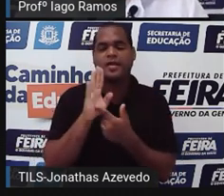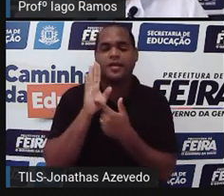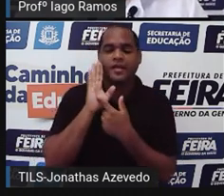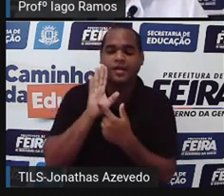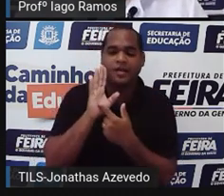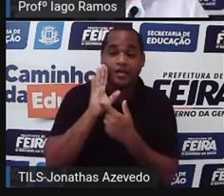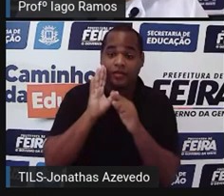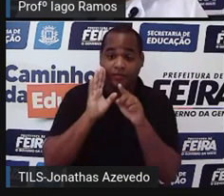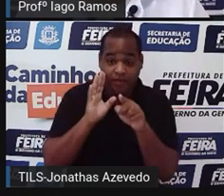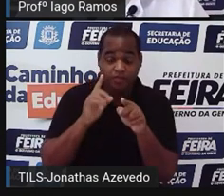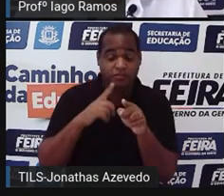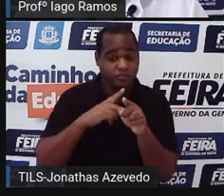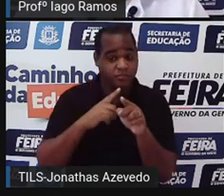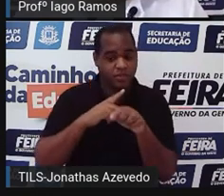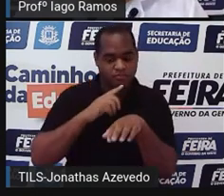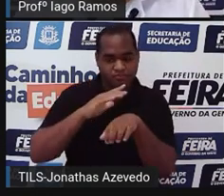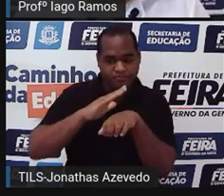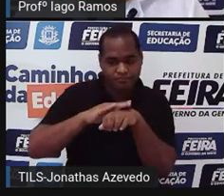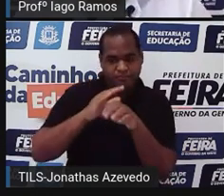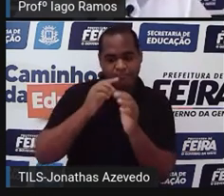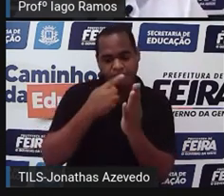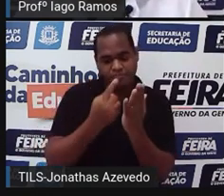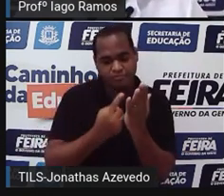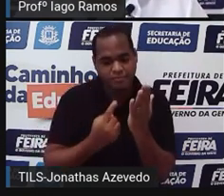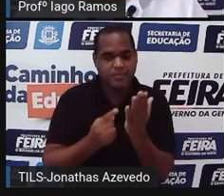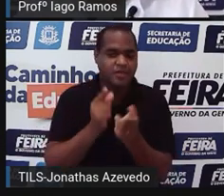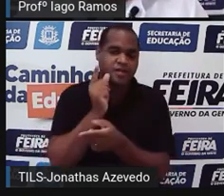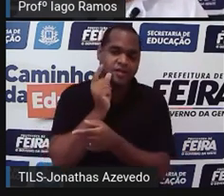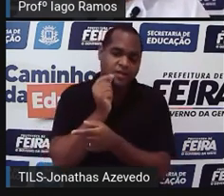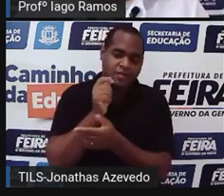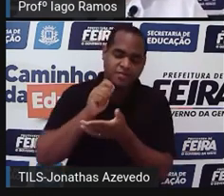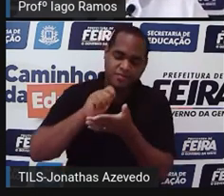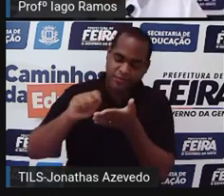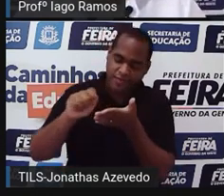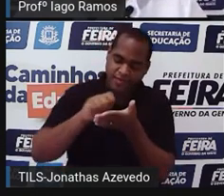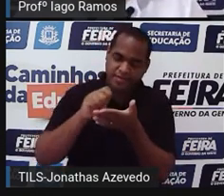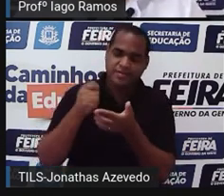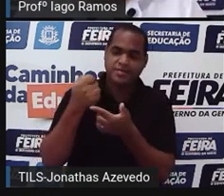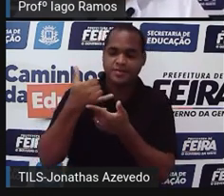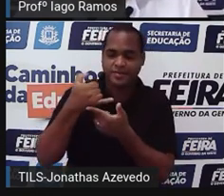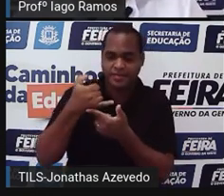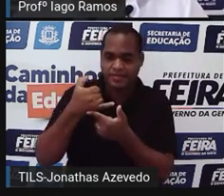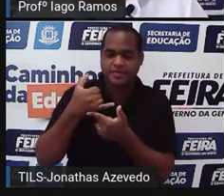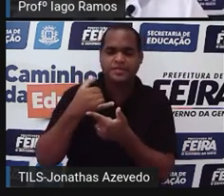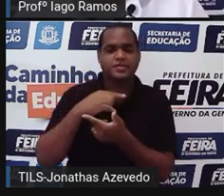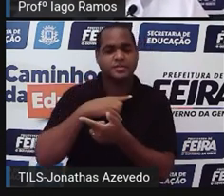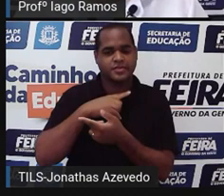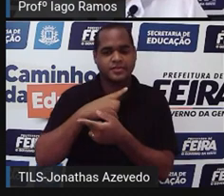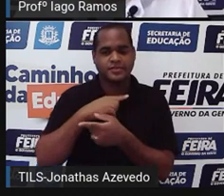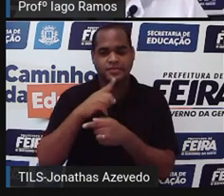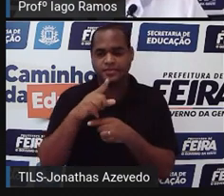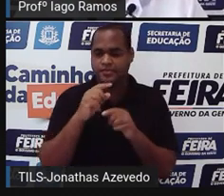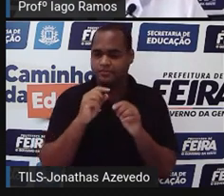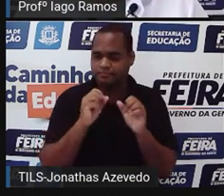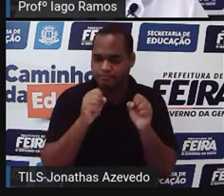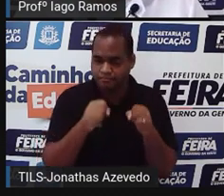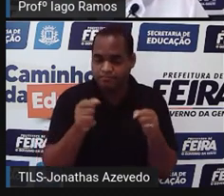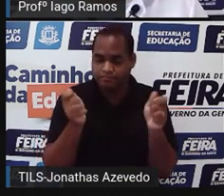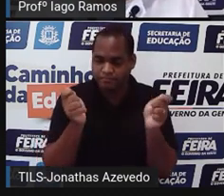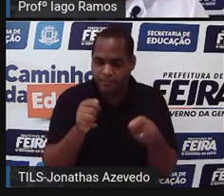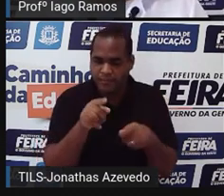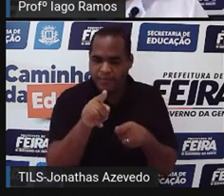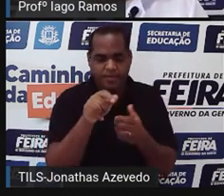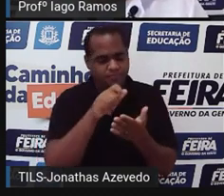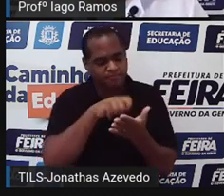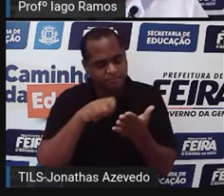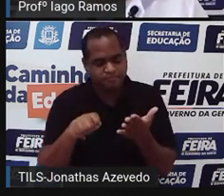você tenha na sua mão o caderno, o lápis, a borracha, a caneta, para que você possa fazer os seus